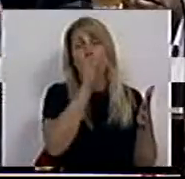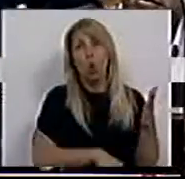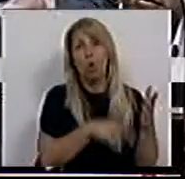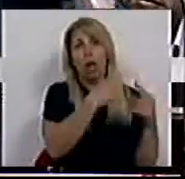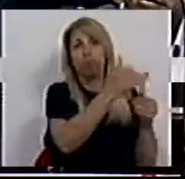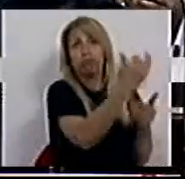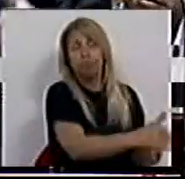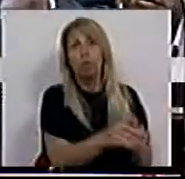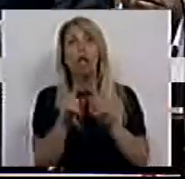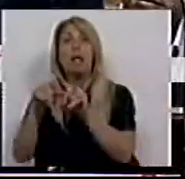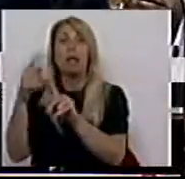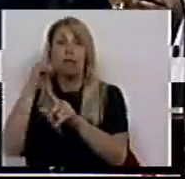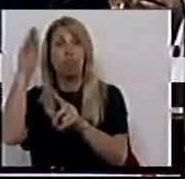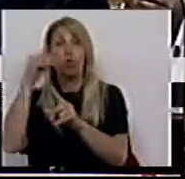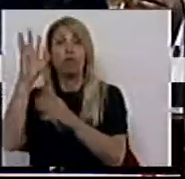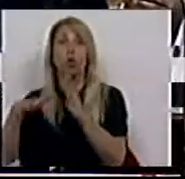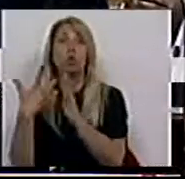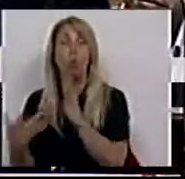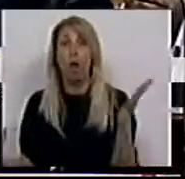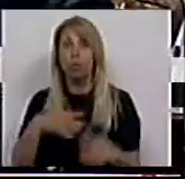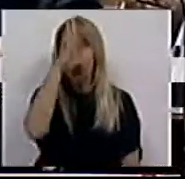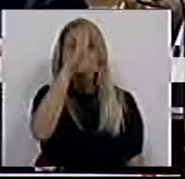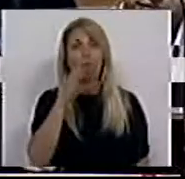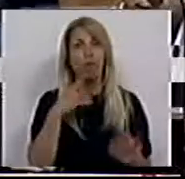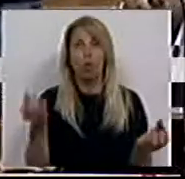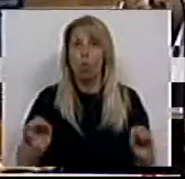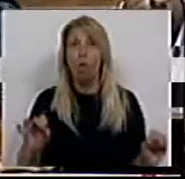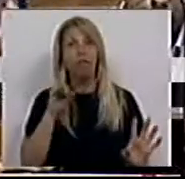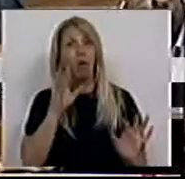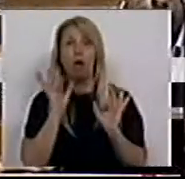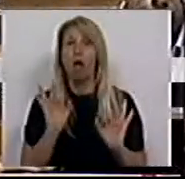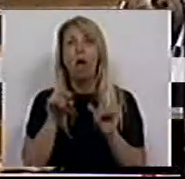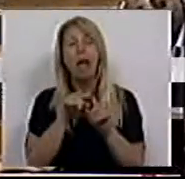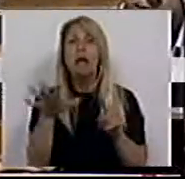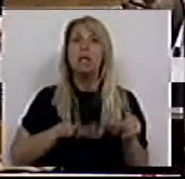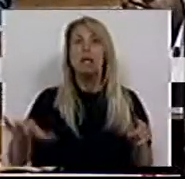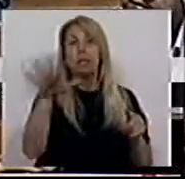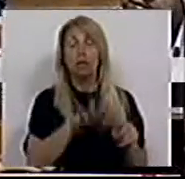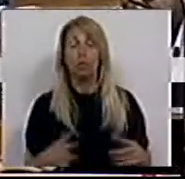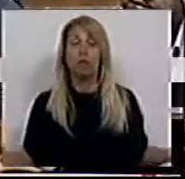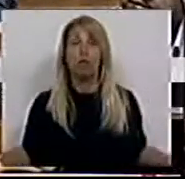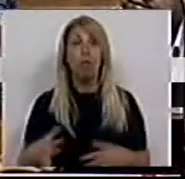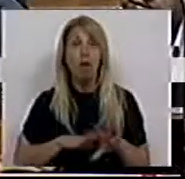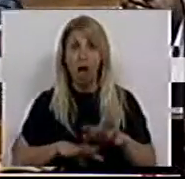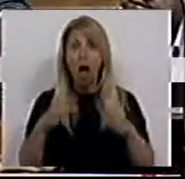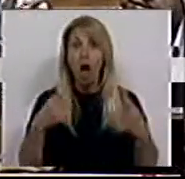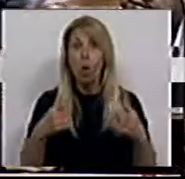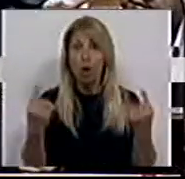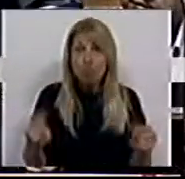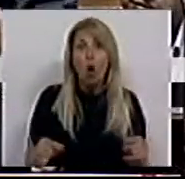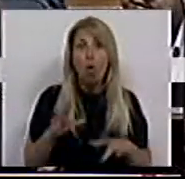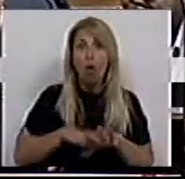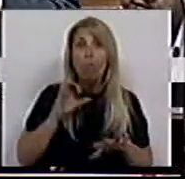os excessivos governos não tinham acautelado essa circunstância. Fazê-lo agora apenas por uma